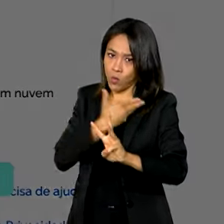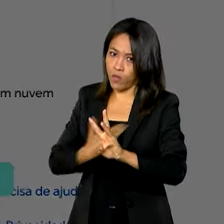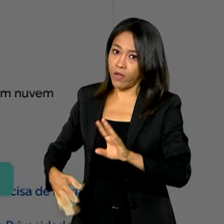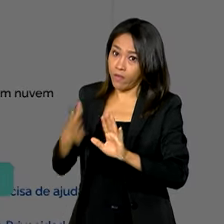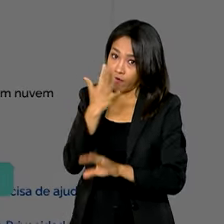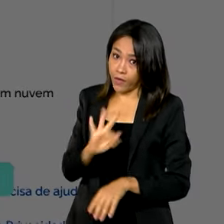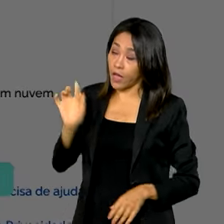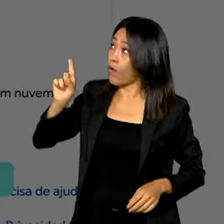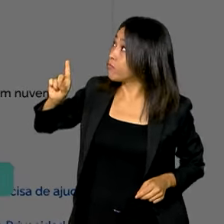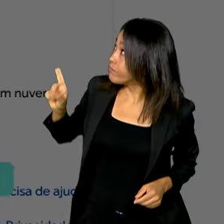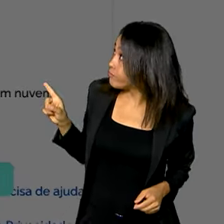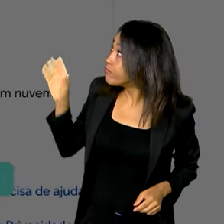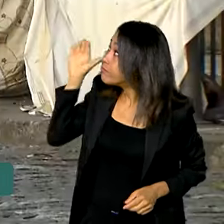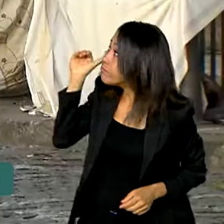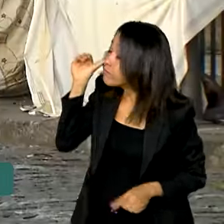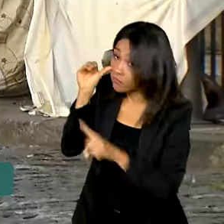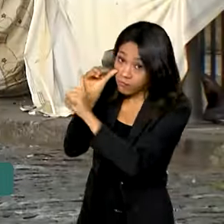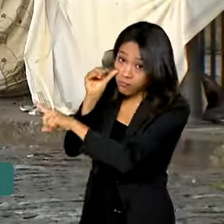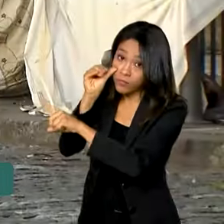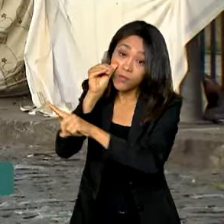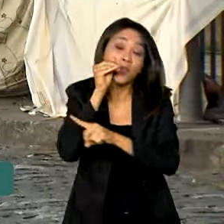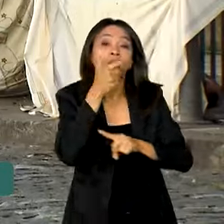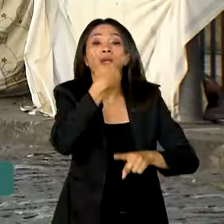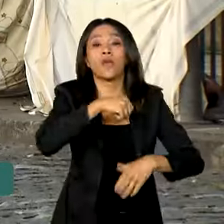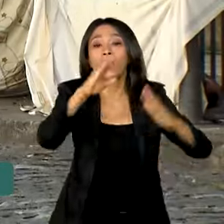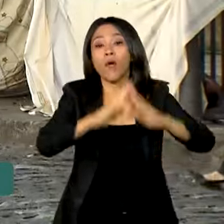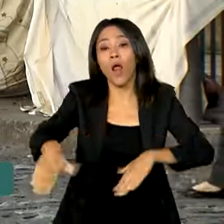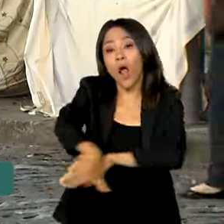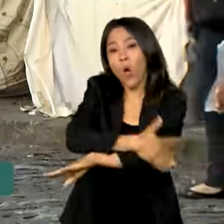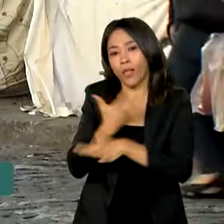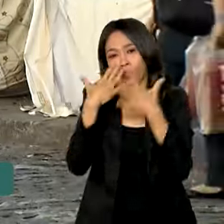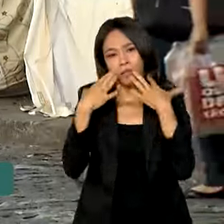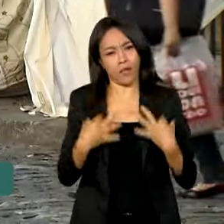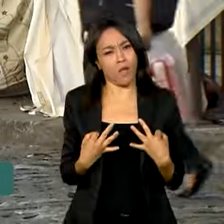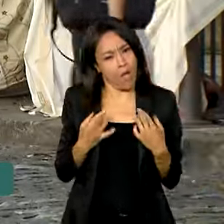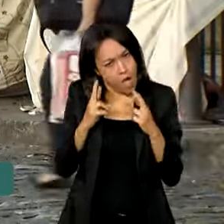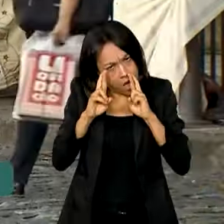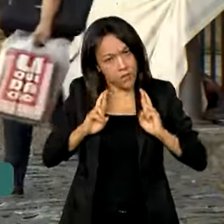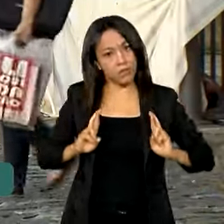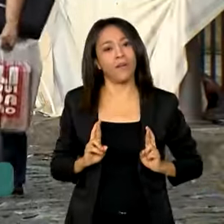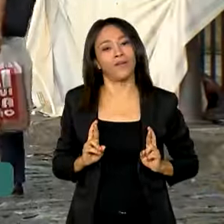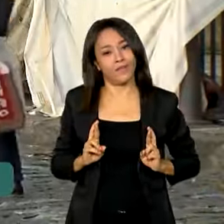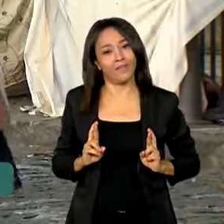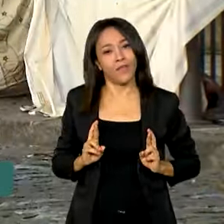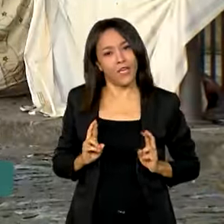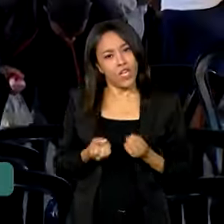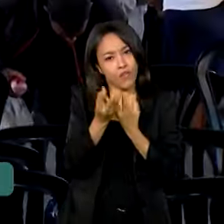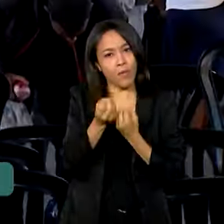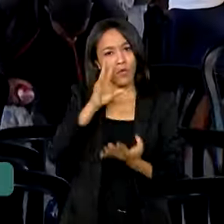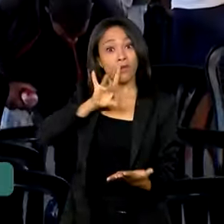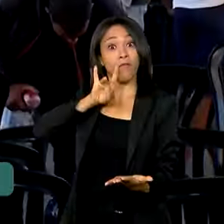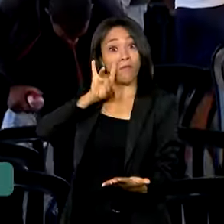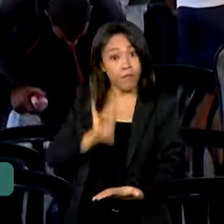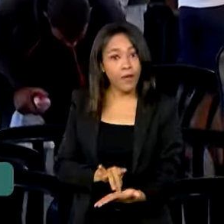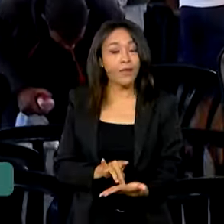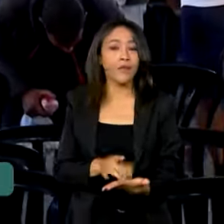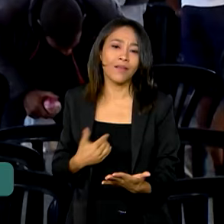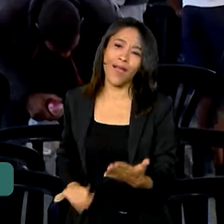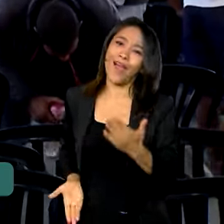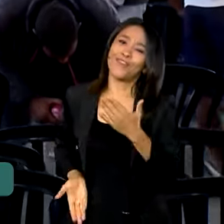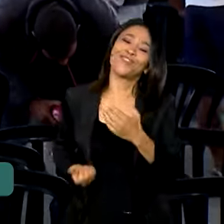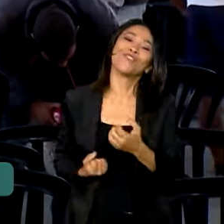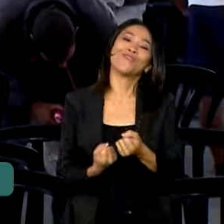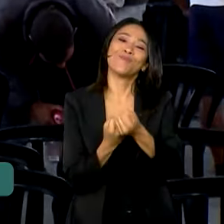federal. A população em situação de rua merece atenção, respeito e dados verdadeiros que ajudem a